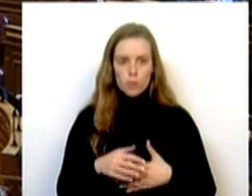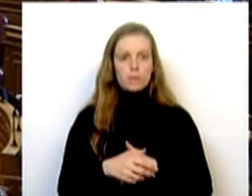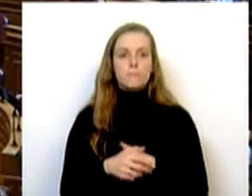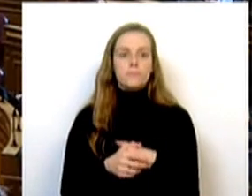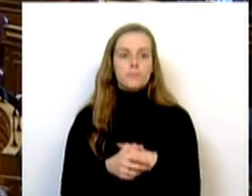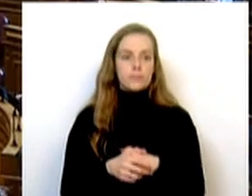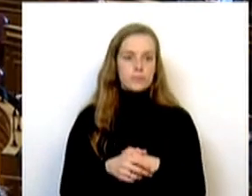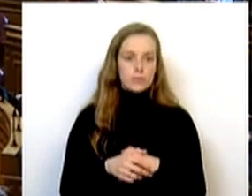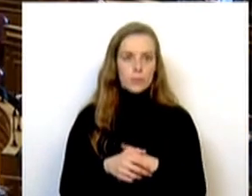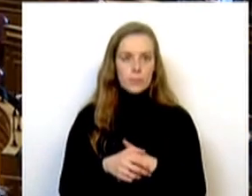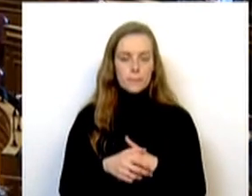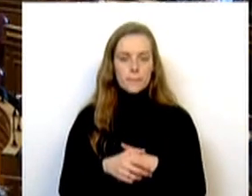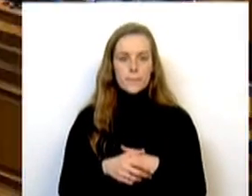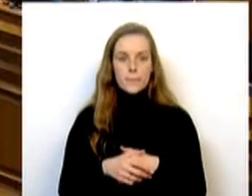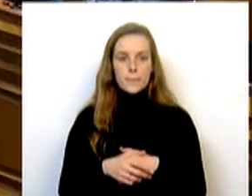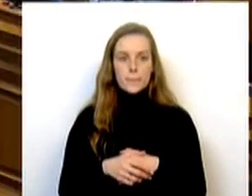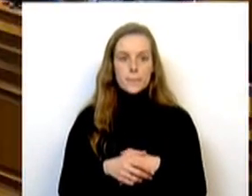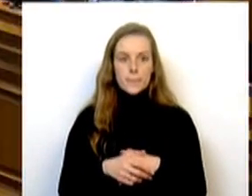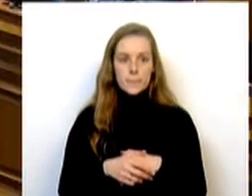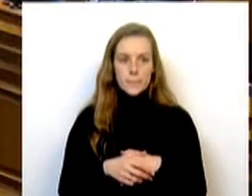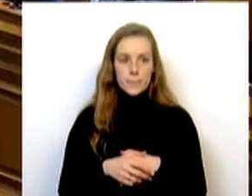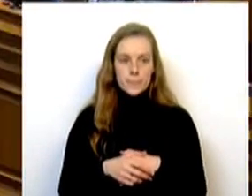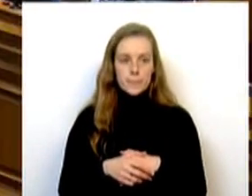Obrigada. Obrigada. Obrigada. Obrigado.